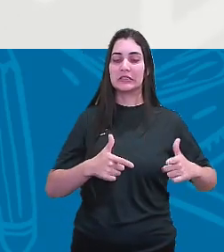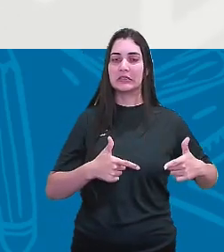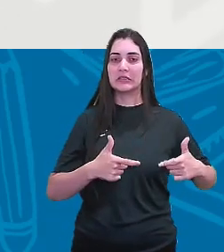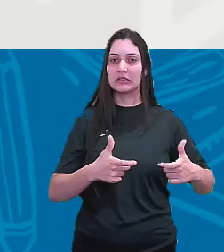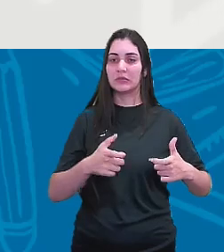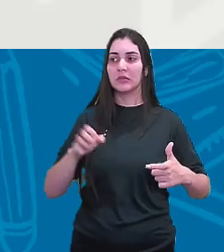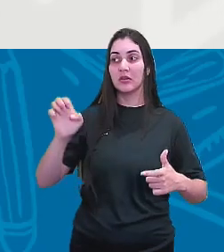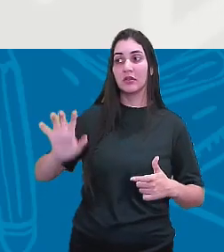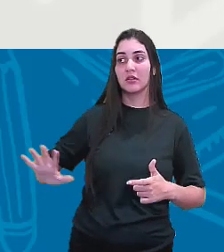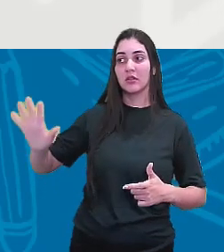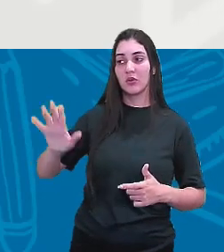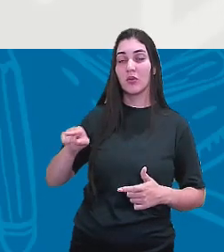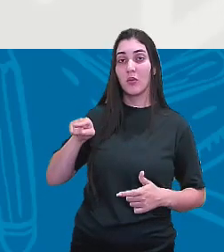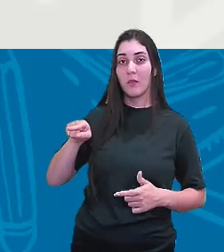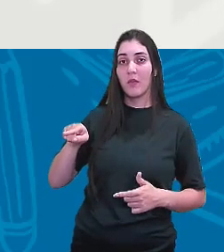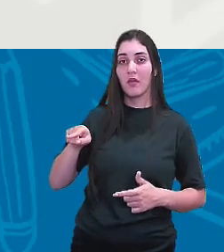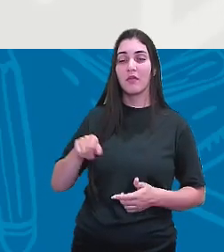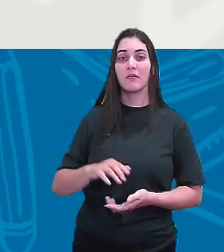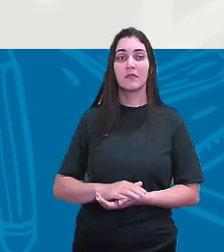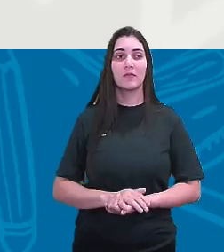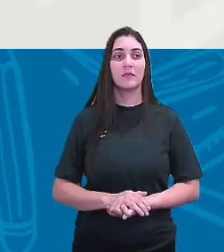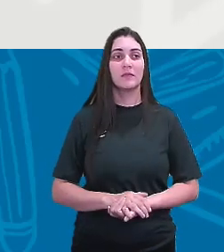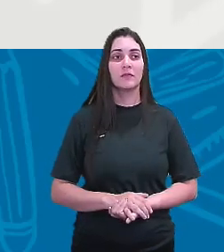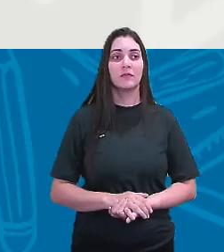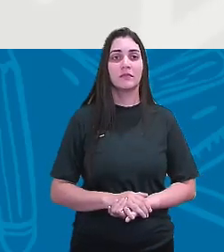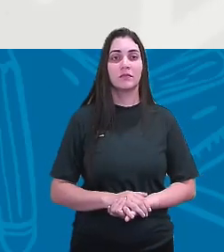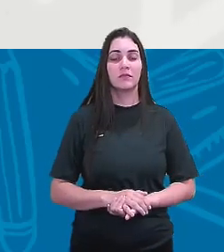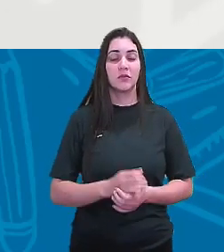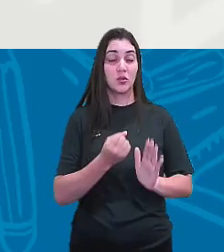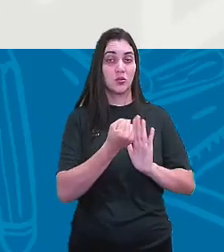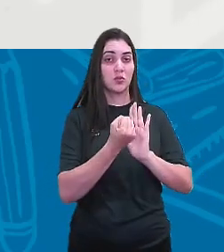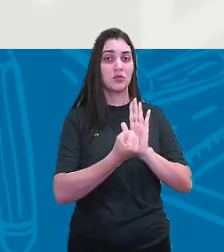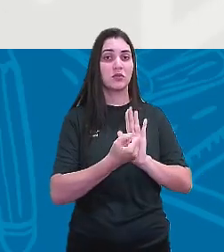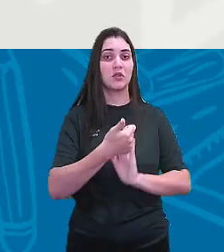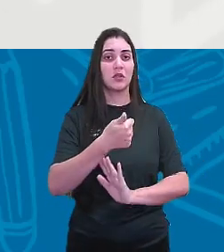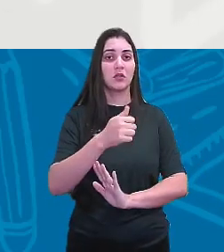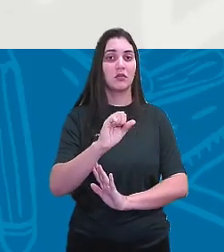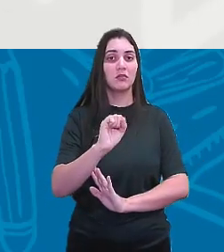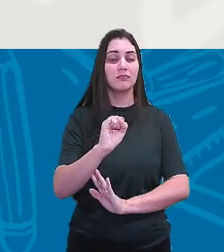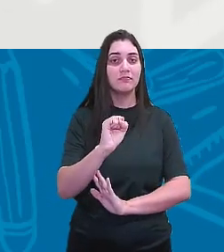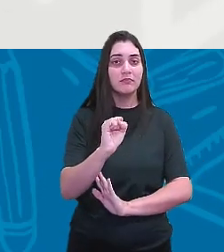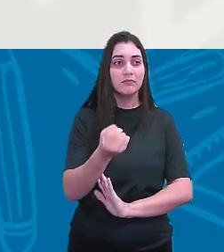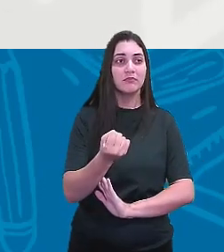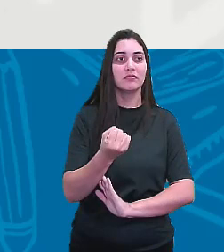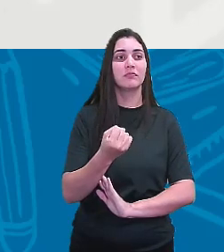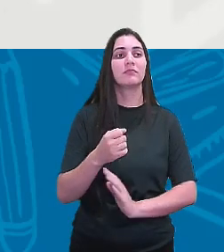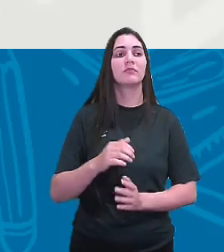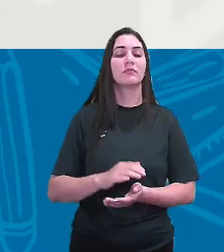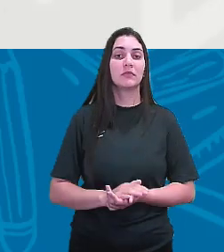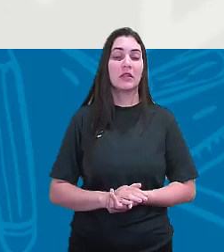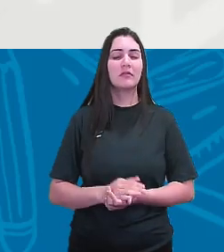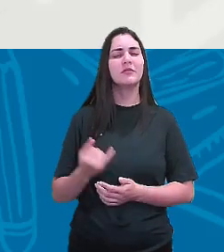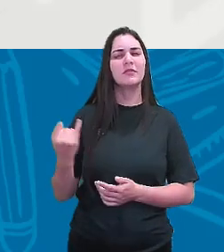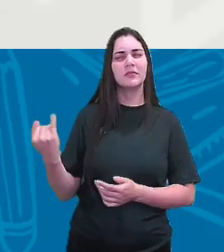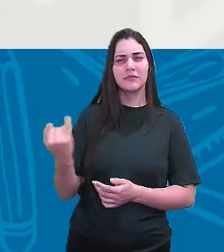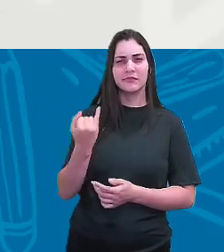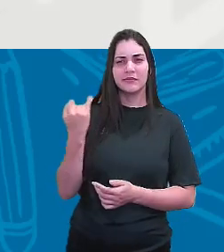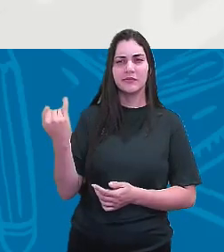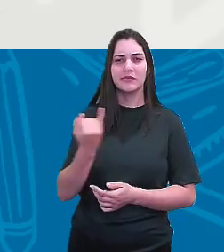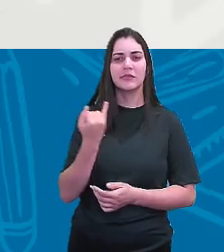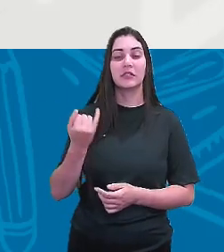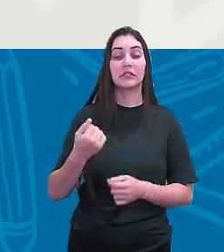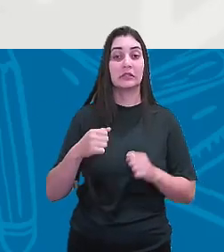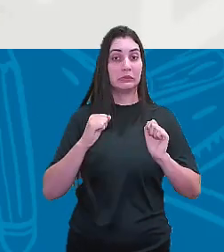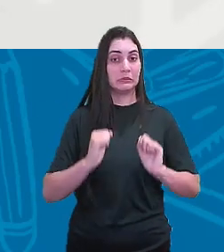europeus ali do século XVIII, eles foram importantes e podem